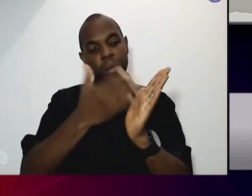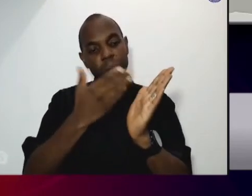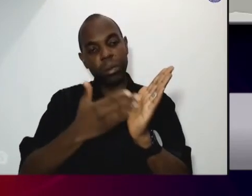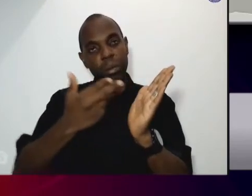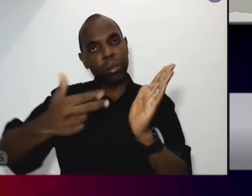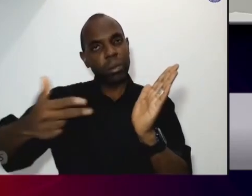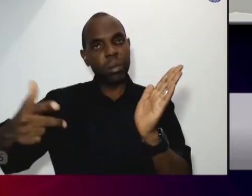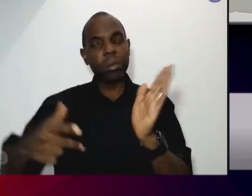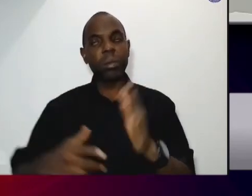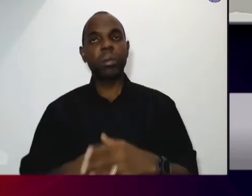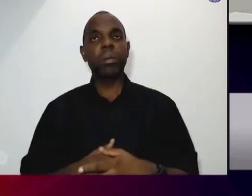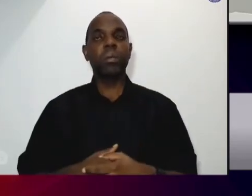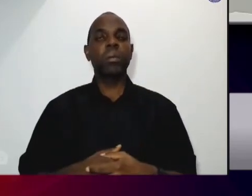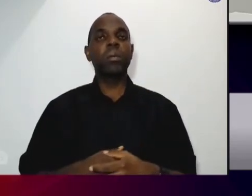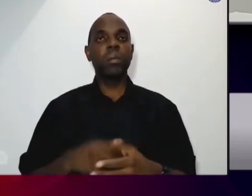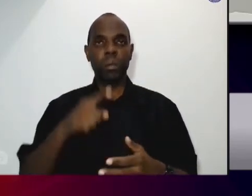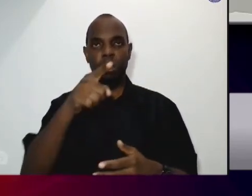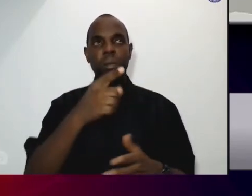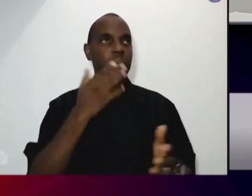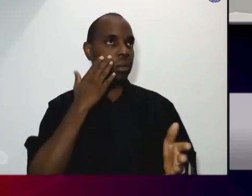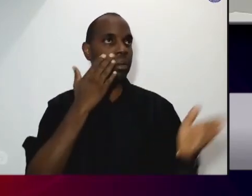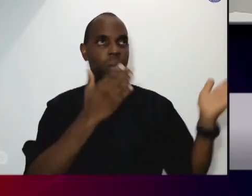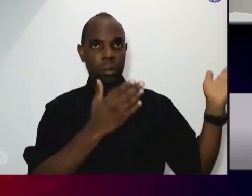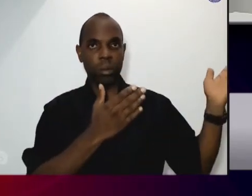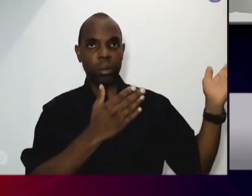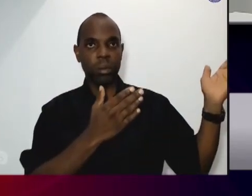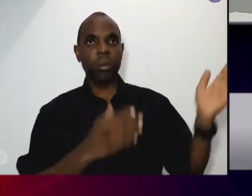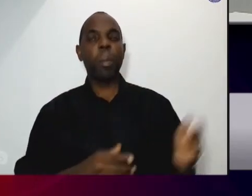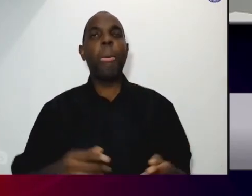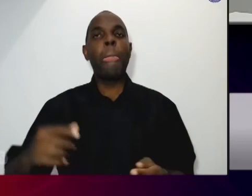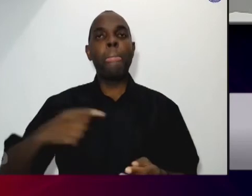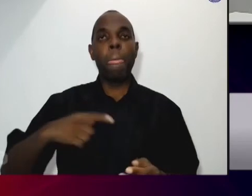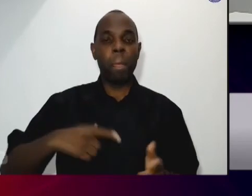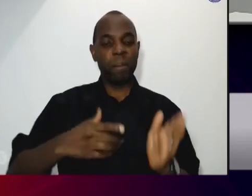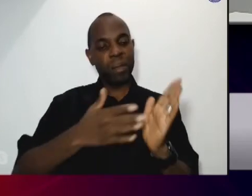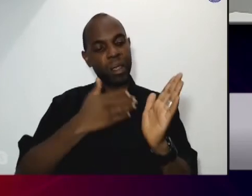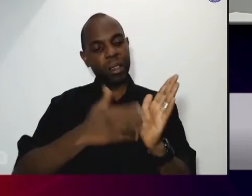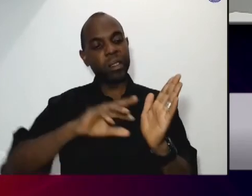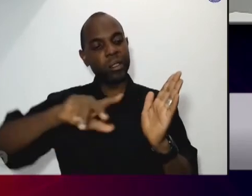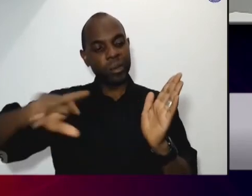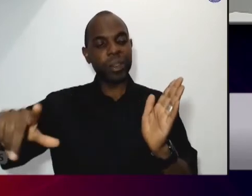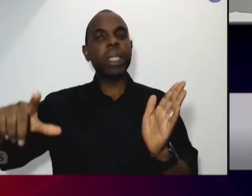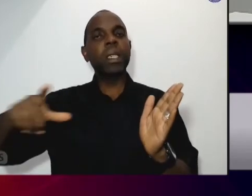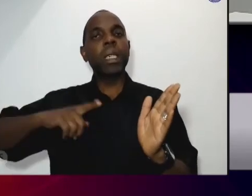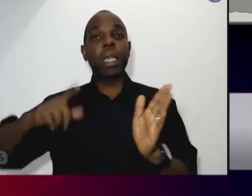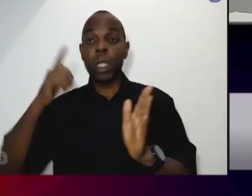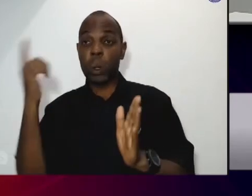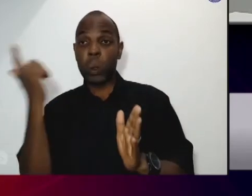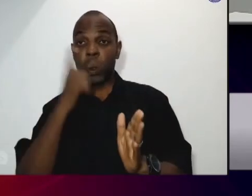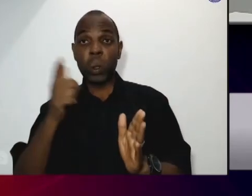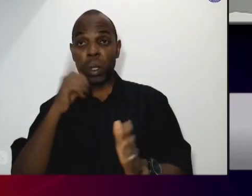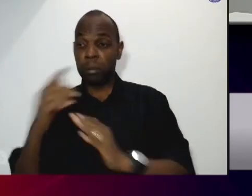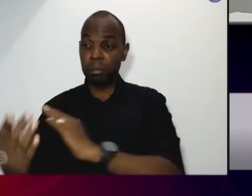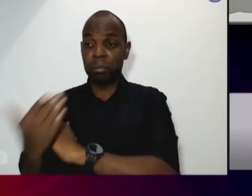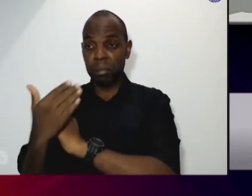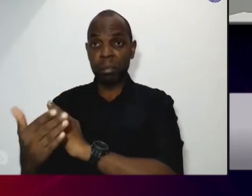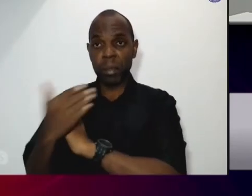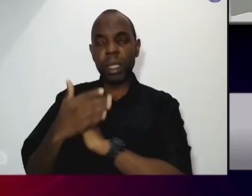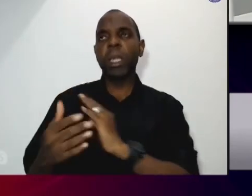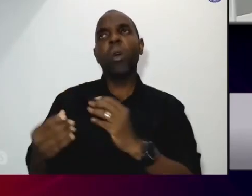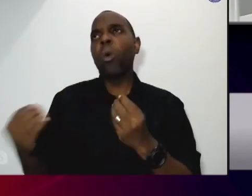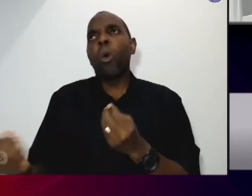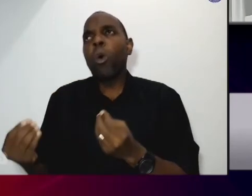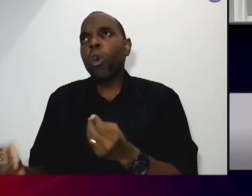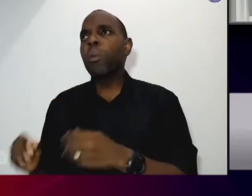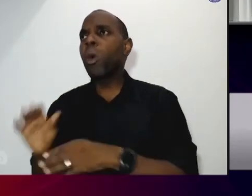que é esse aqui ele contém além do texto base subsídios para a gente poder trabalhar com os jovens com a família